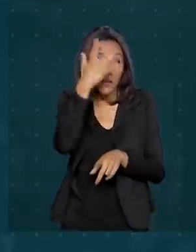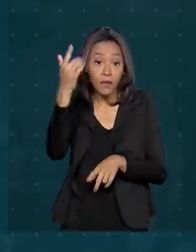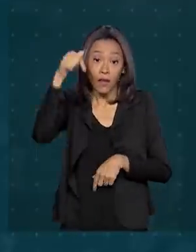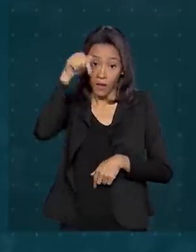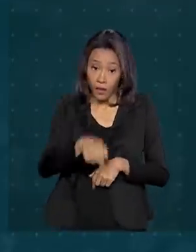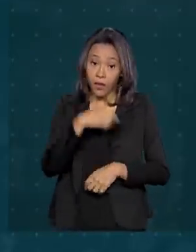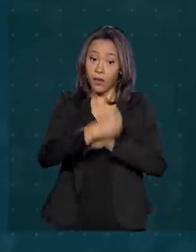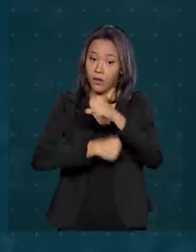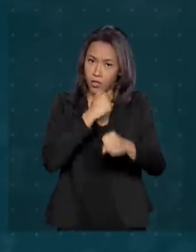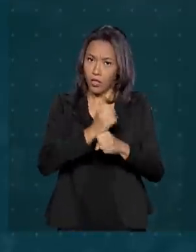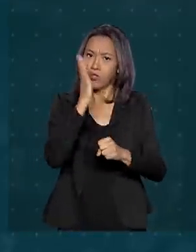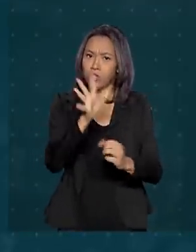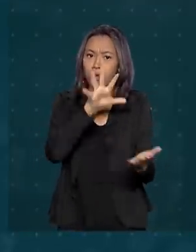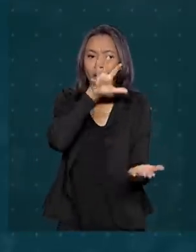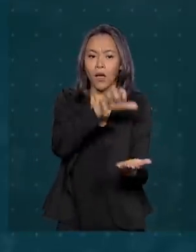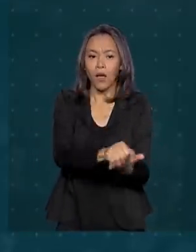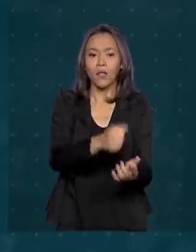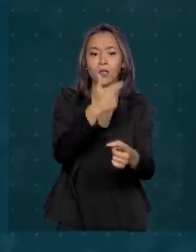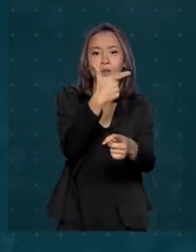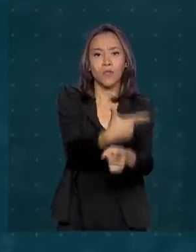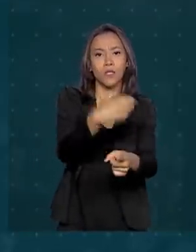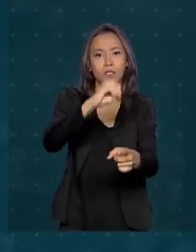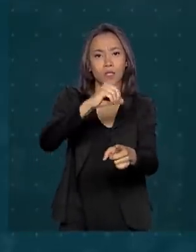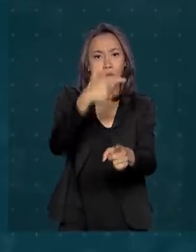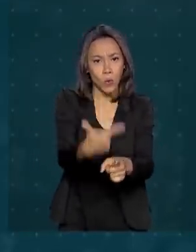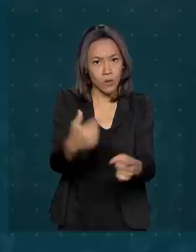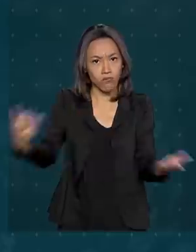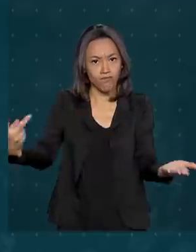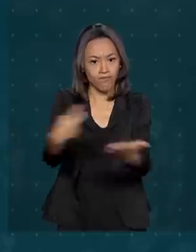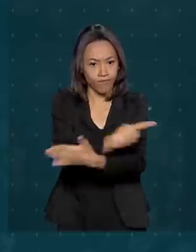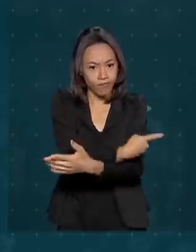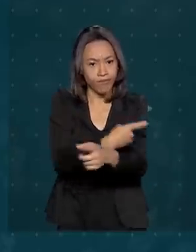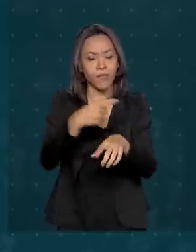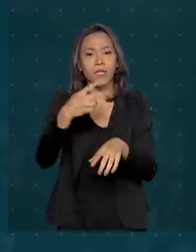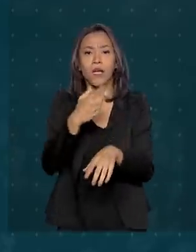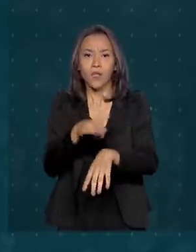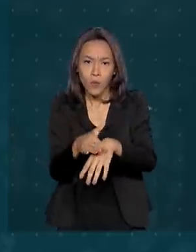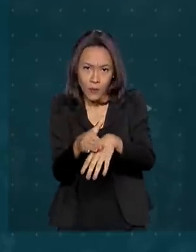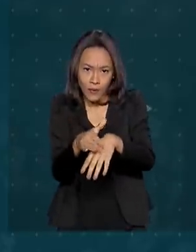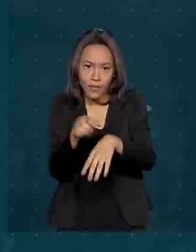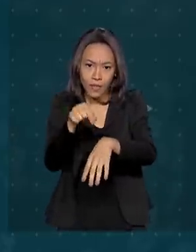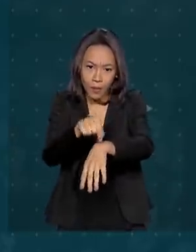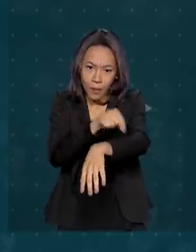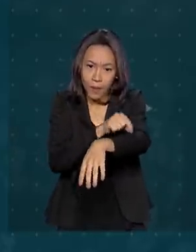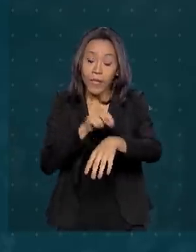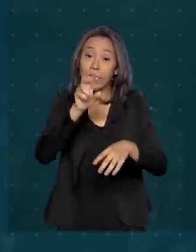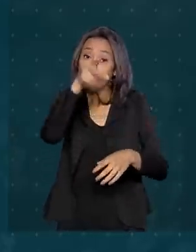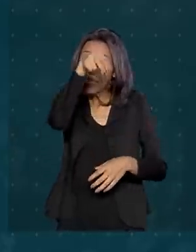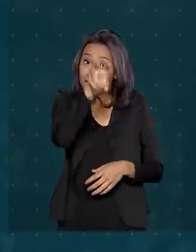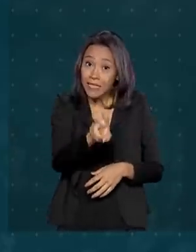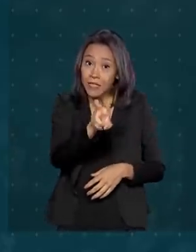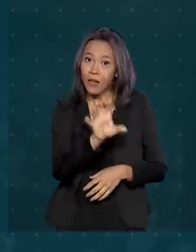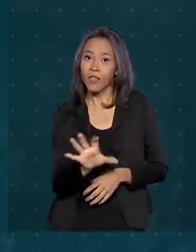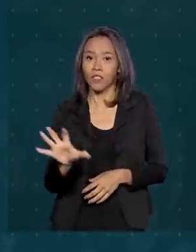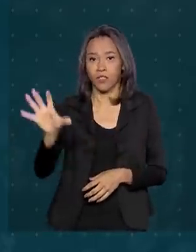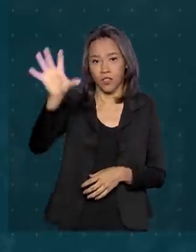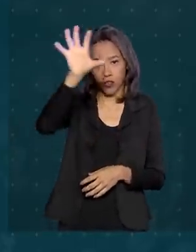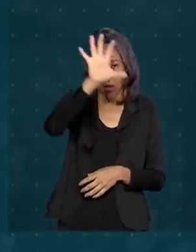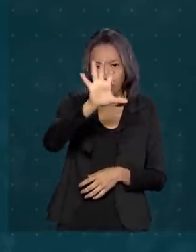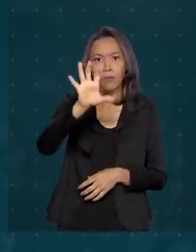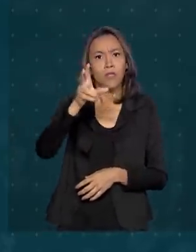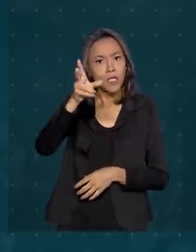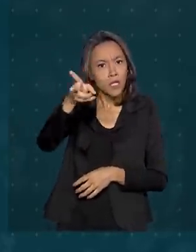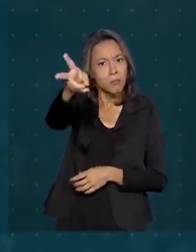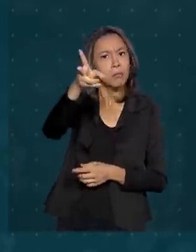ano já foram registrados 202 casos de sarampo e a atenção é maior nos cinco estados que mantêm a transmissão